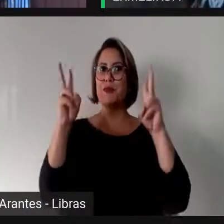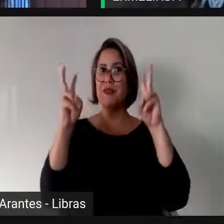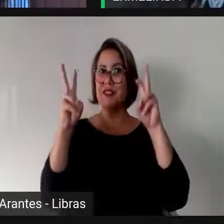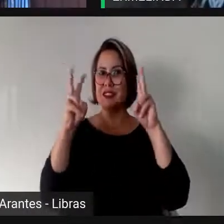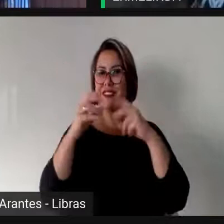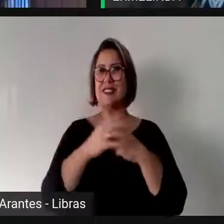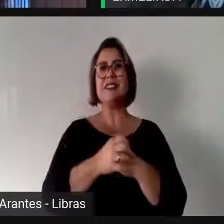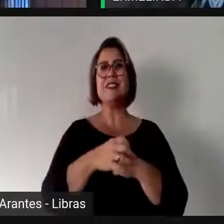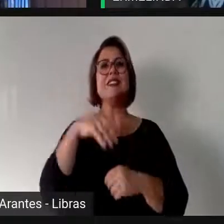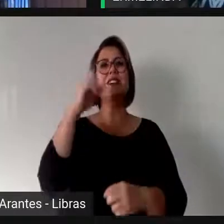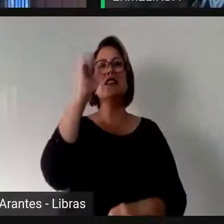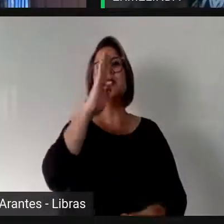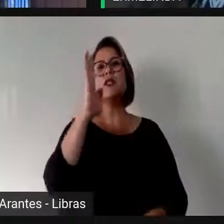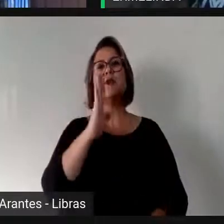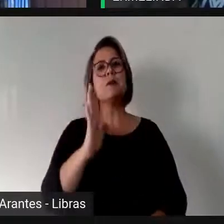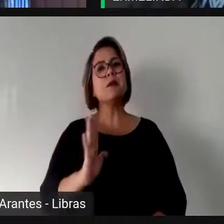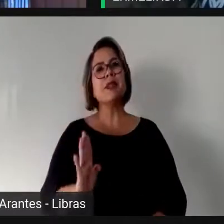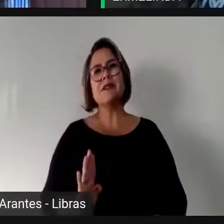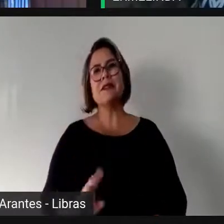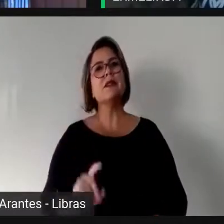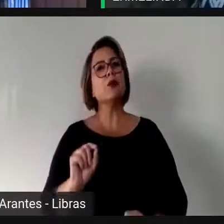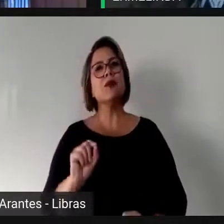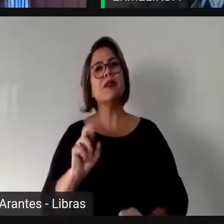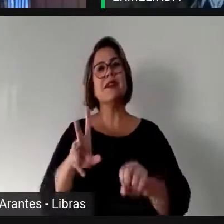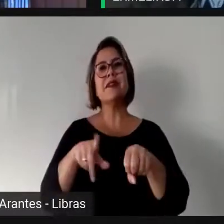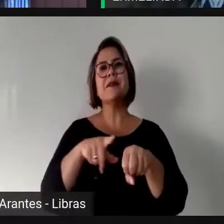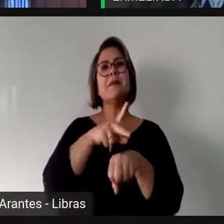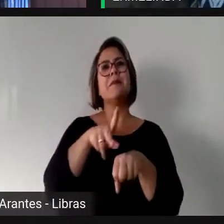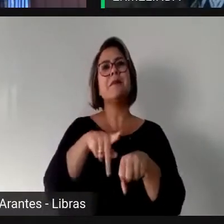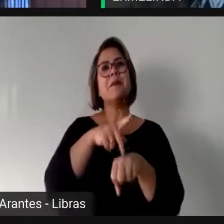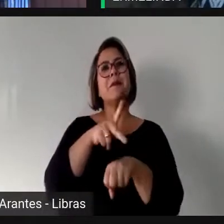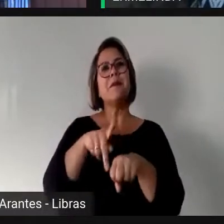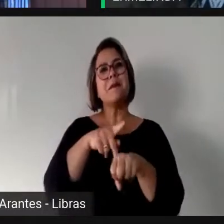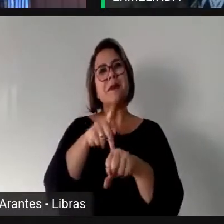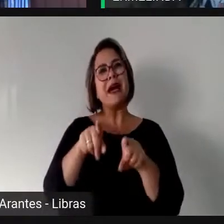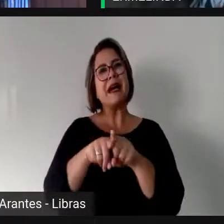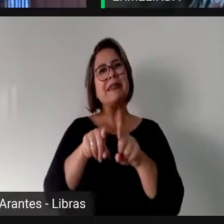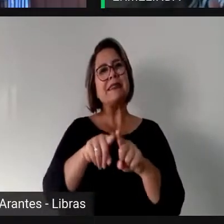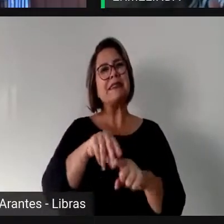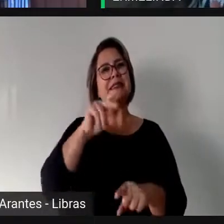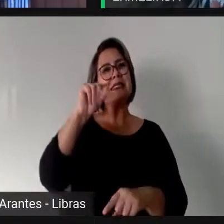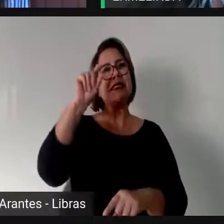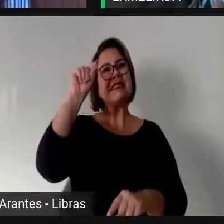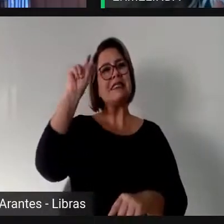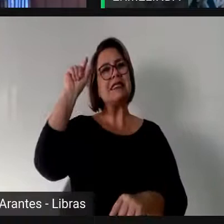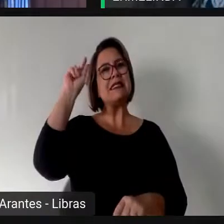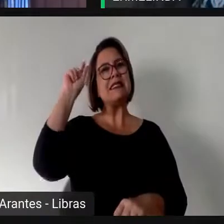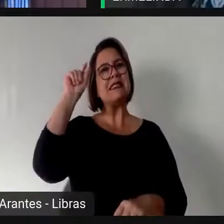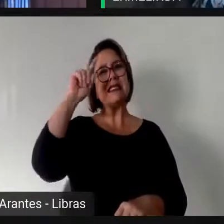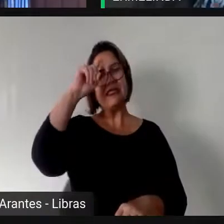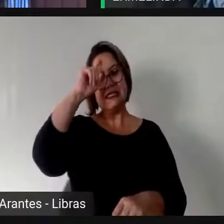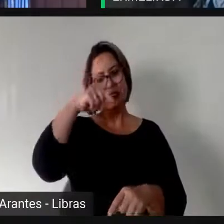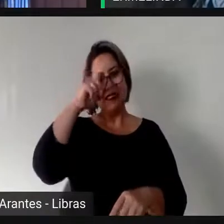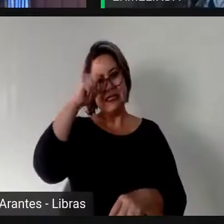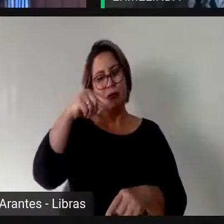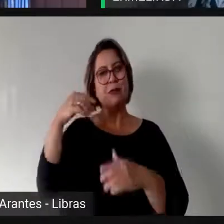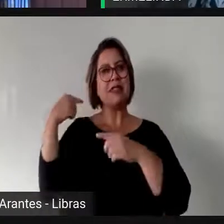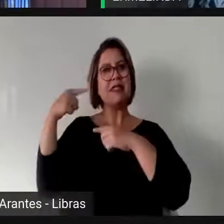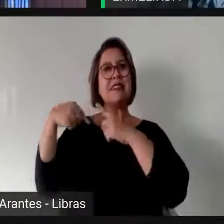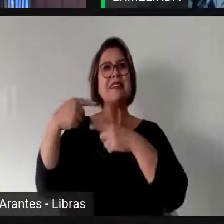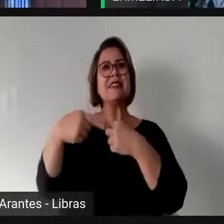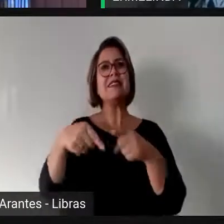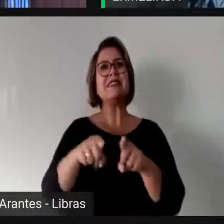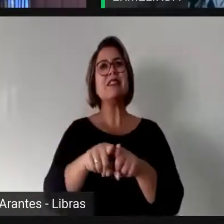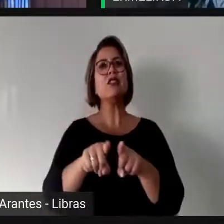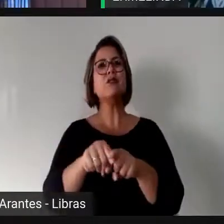Brasil é um país patriarcal e eu digo que a arena política brasileira é